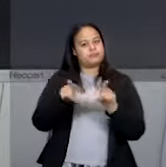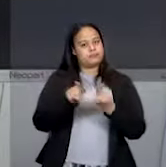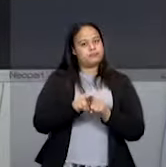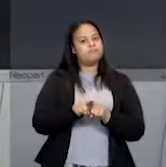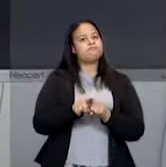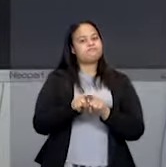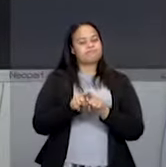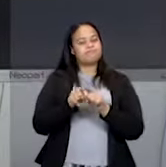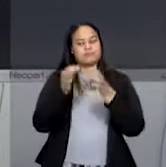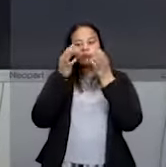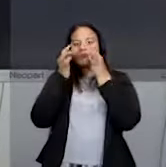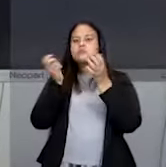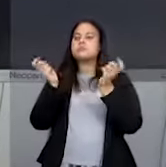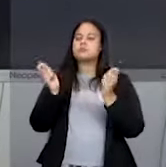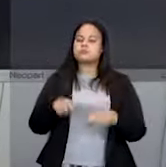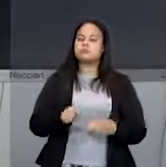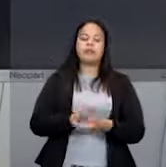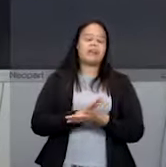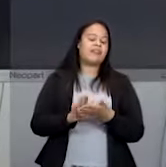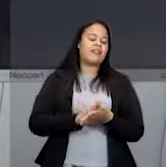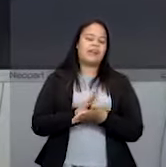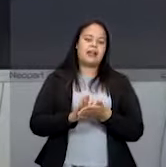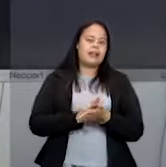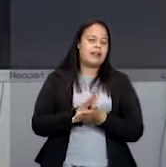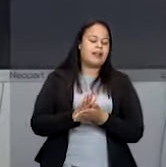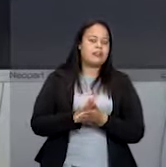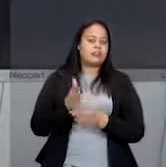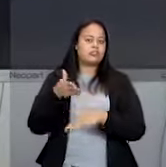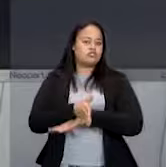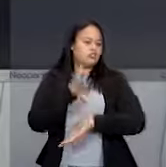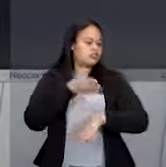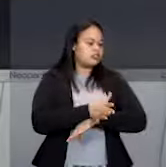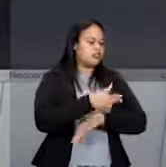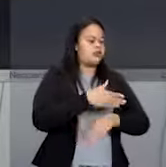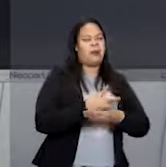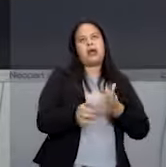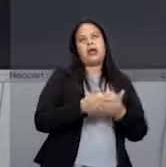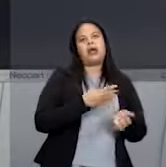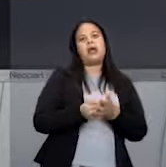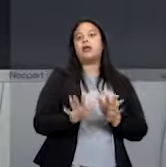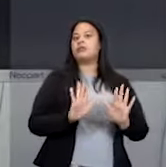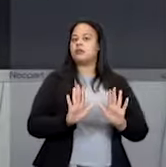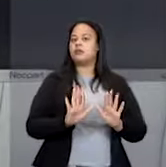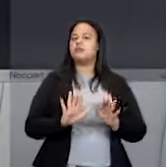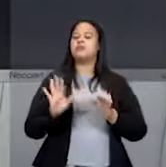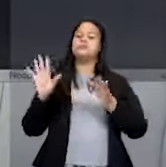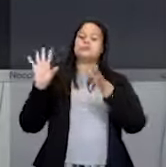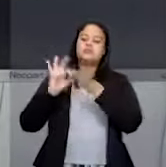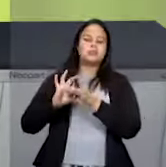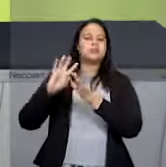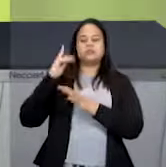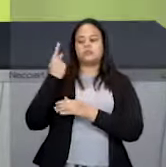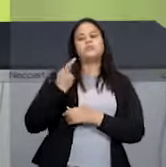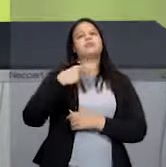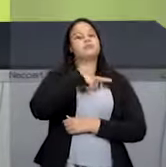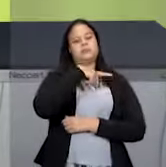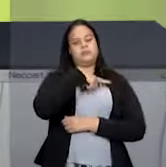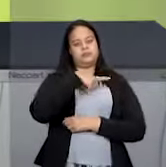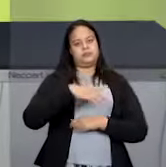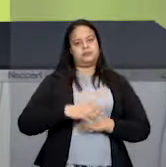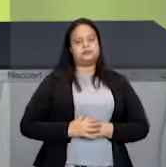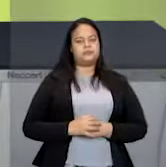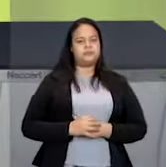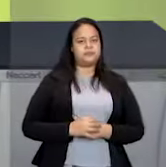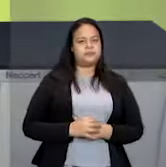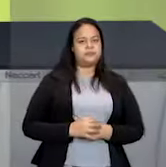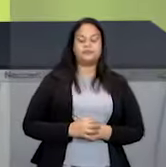Ficarmos atentos. Nada chegou para a gente por acaso. Certo? E aí?